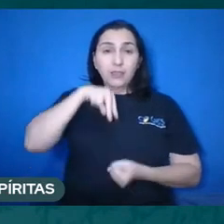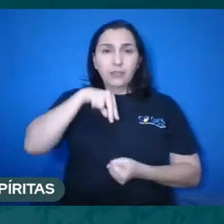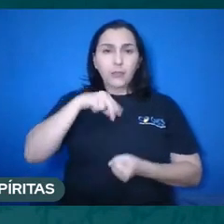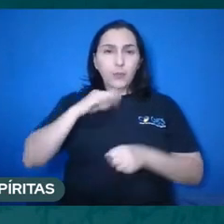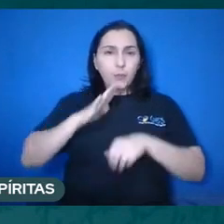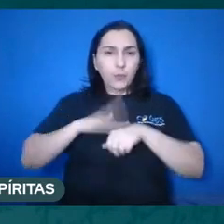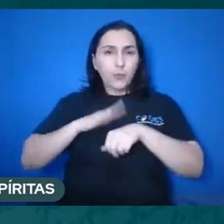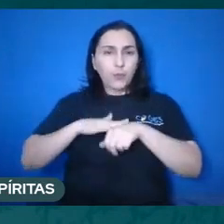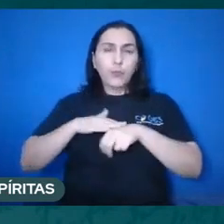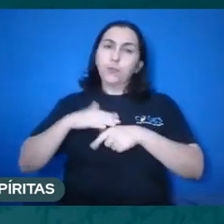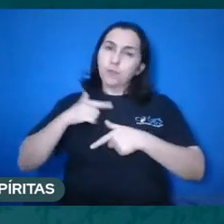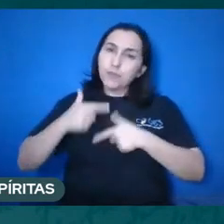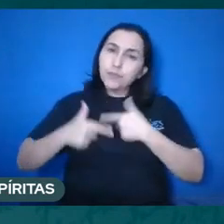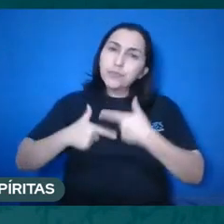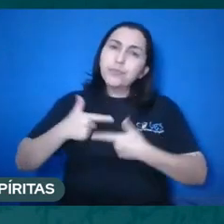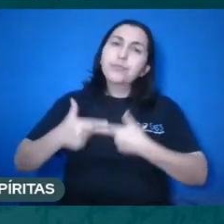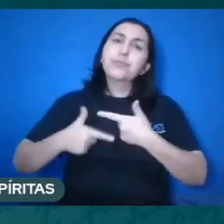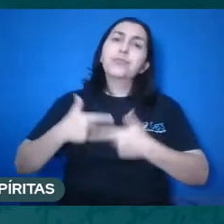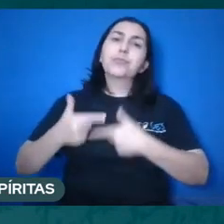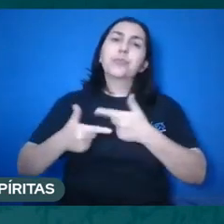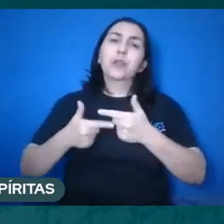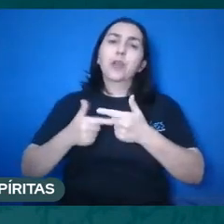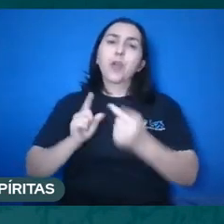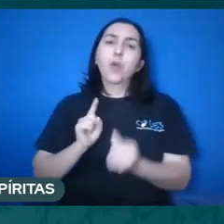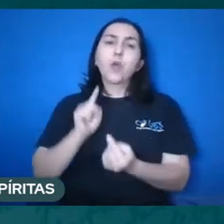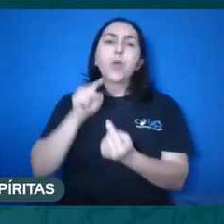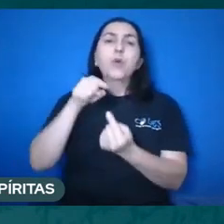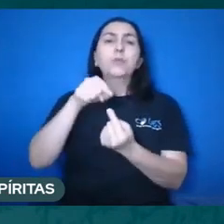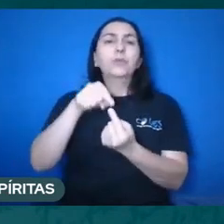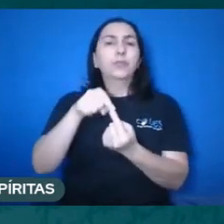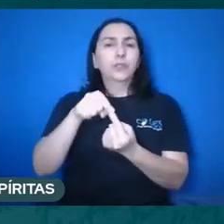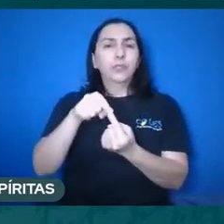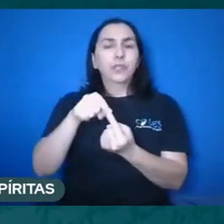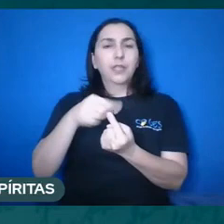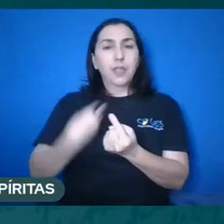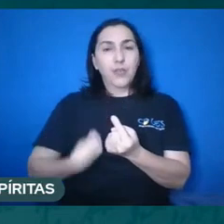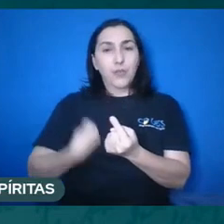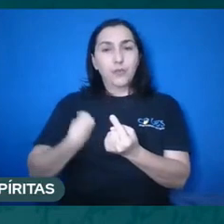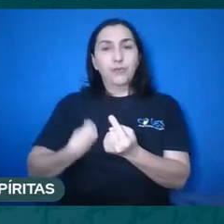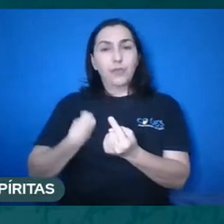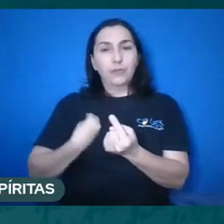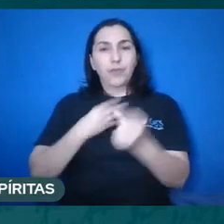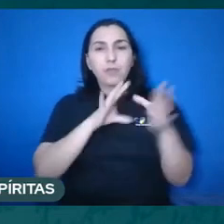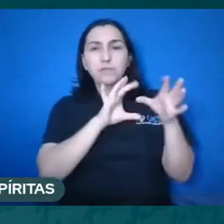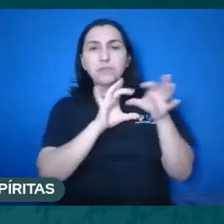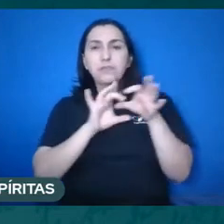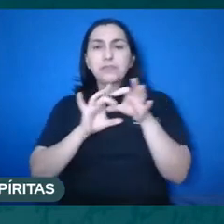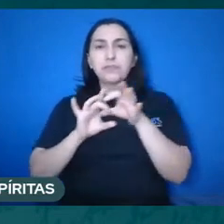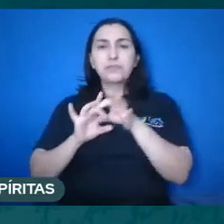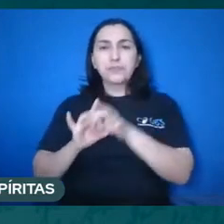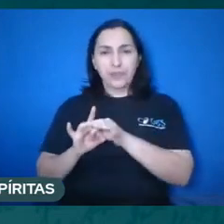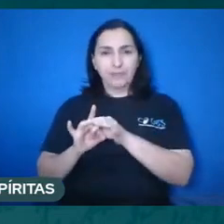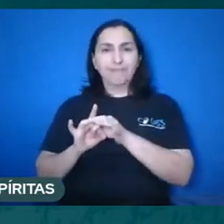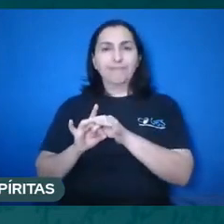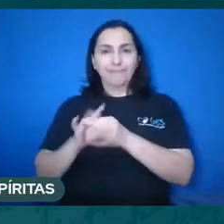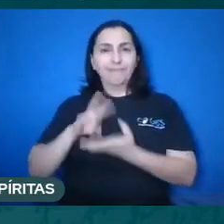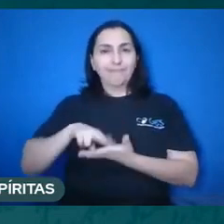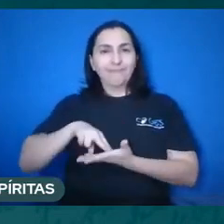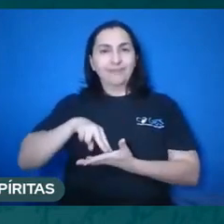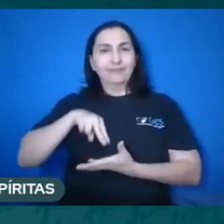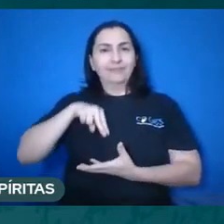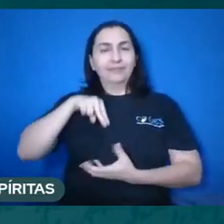visando ela. Viver conectado também com ela. Esse é o desafio